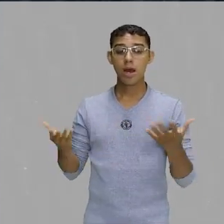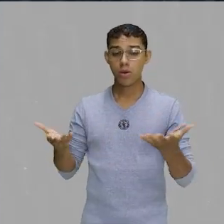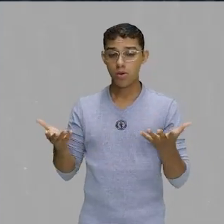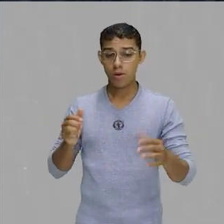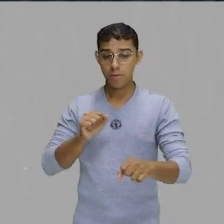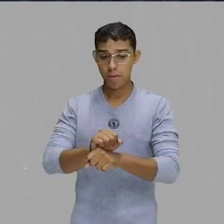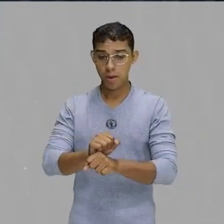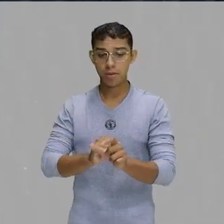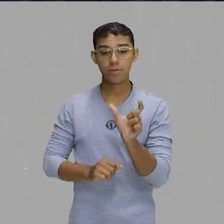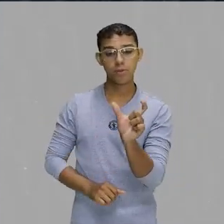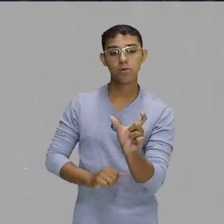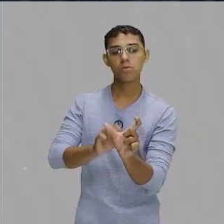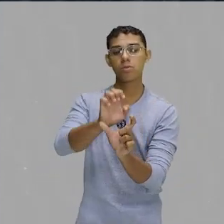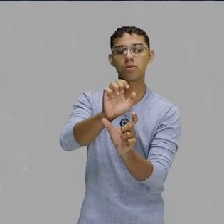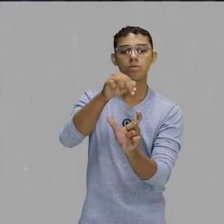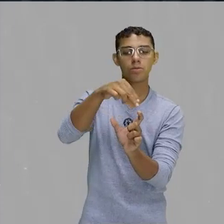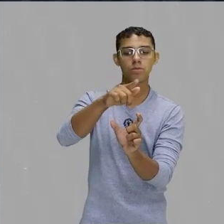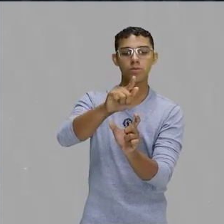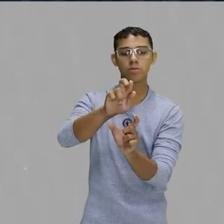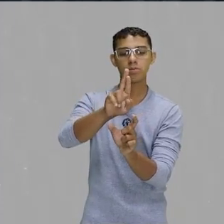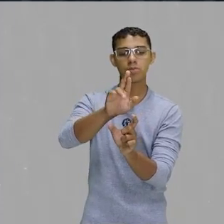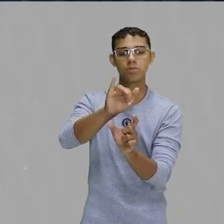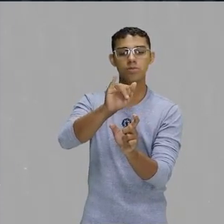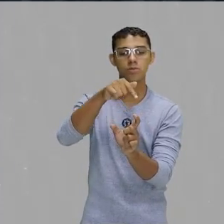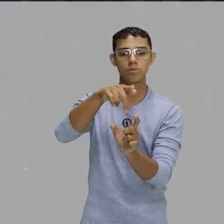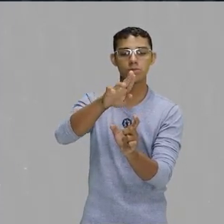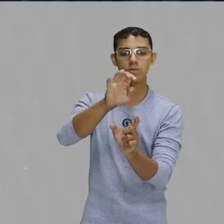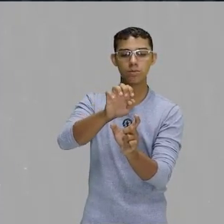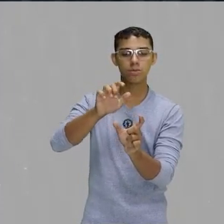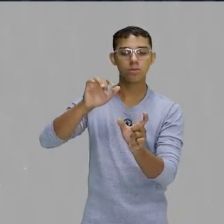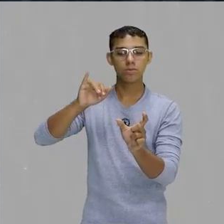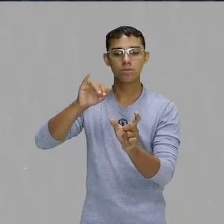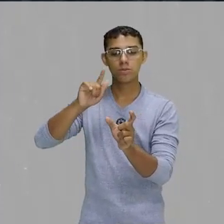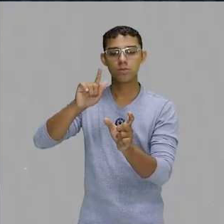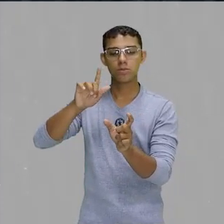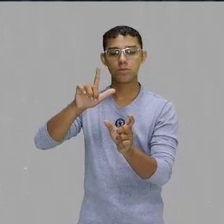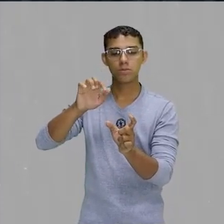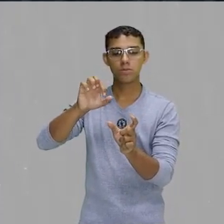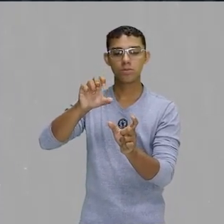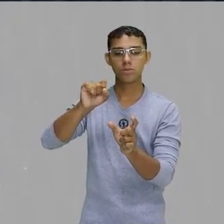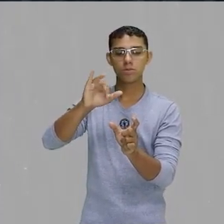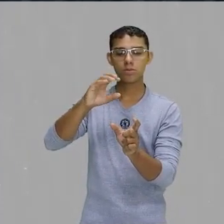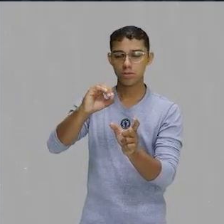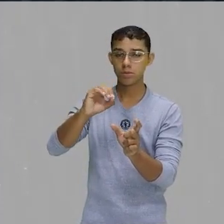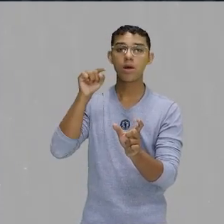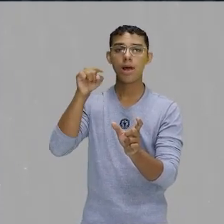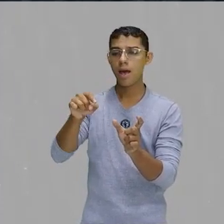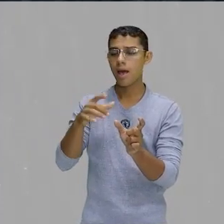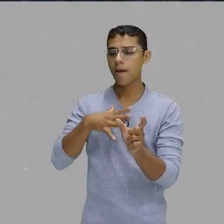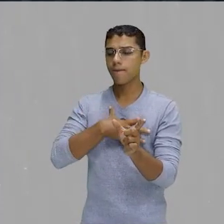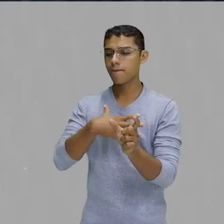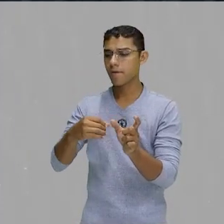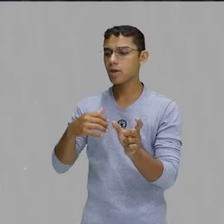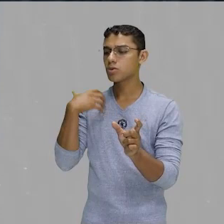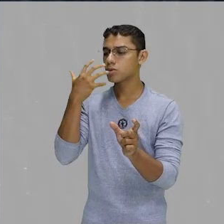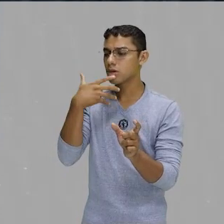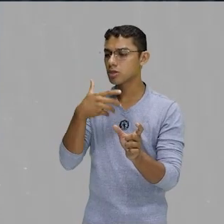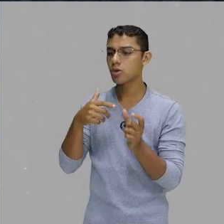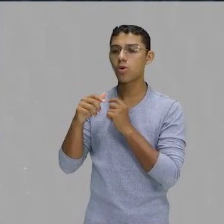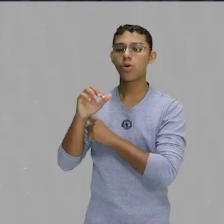Iglesias, tá? Então, Henrique Iglesias é filho do cantor Huli Iglesias. Ruli Iglesias, ele tem toda